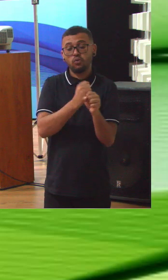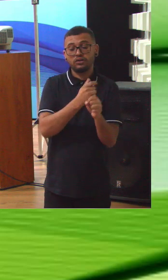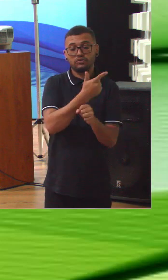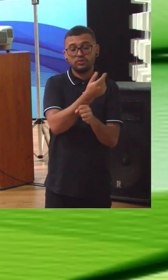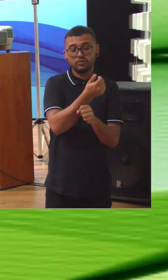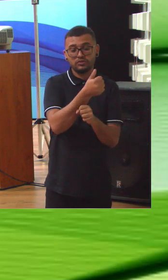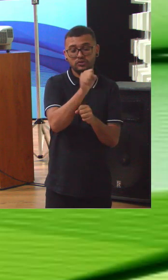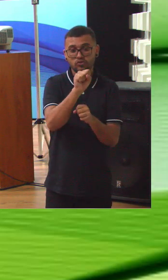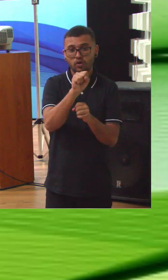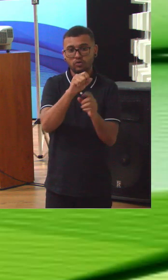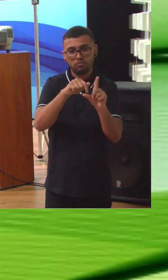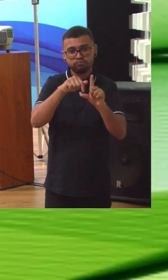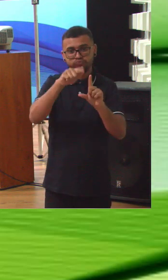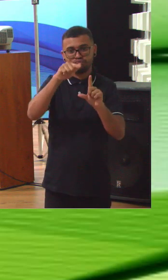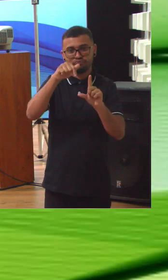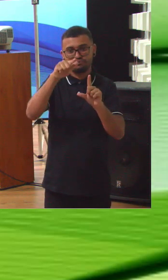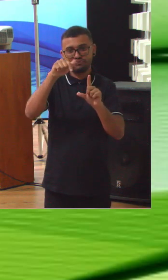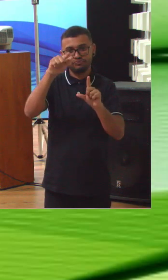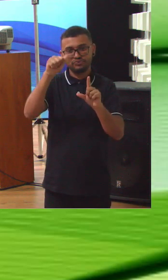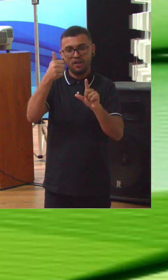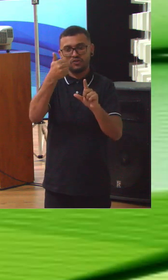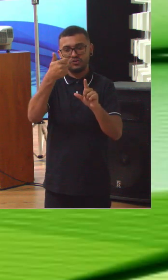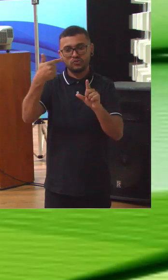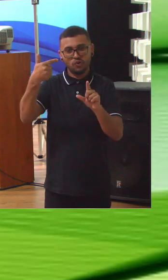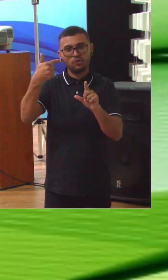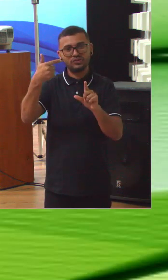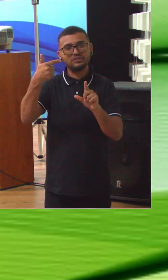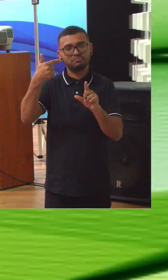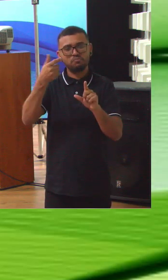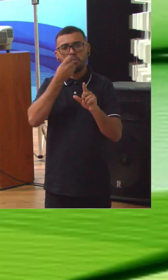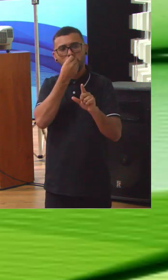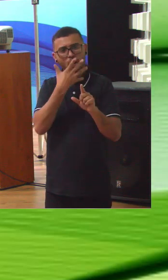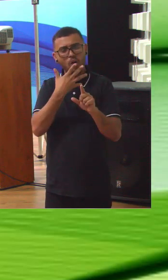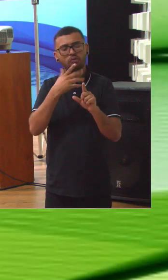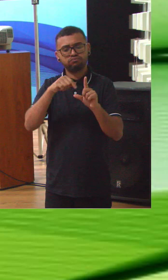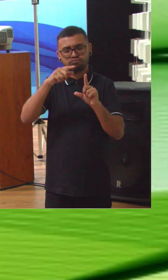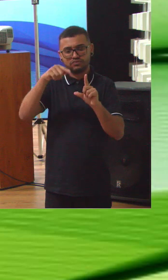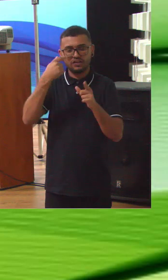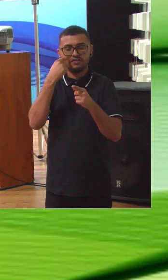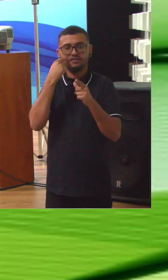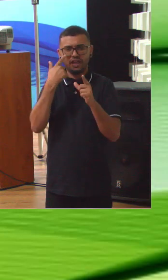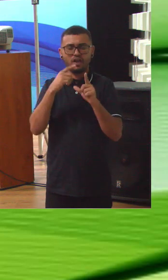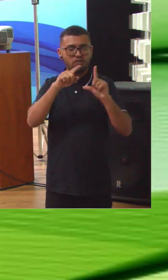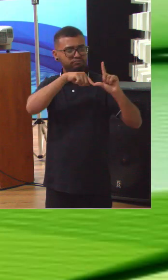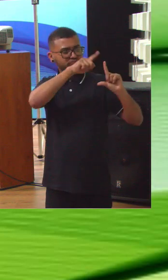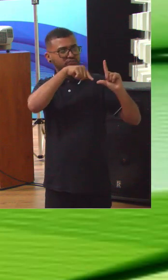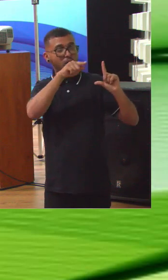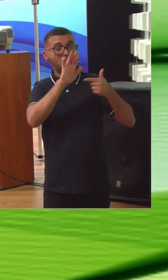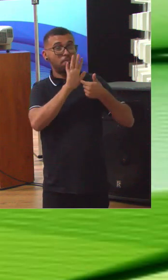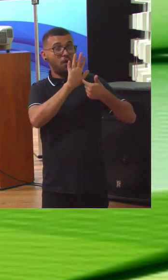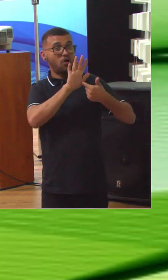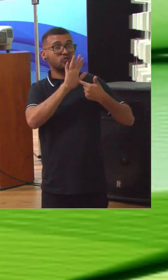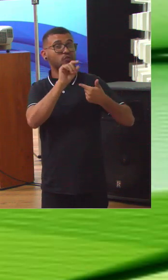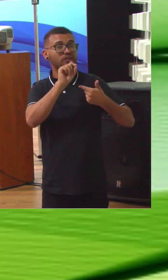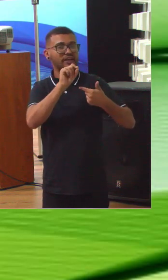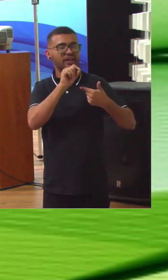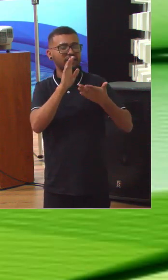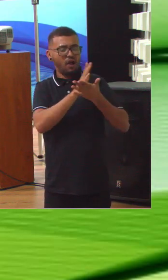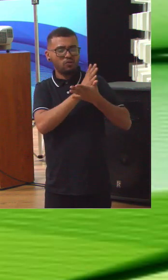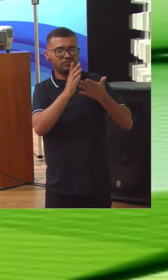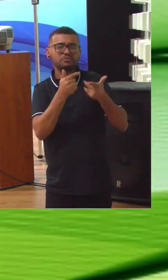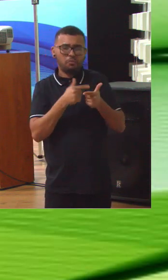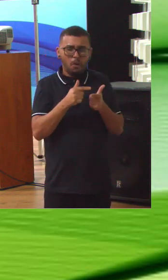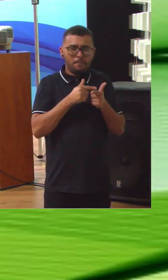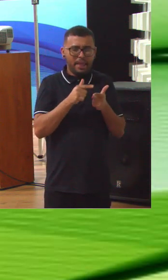2021 uma melhoria de 12 pontos percentuais. O gráfico aqui do lado mostra as áreas onde a gente ainda tem